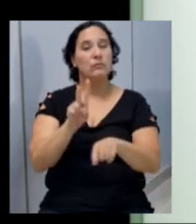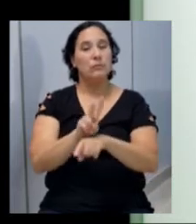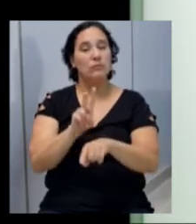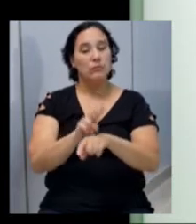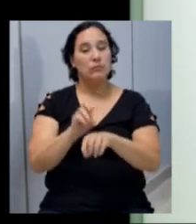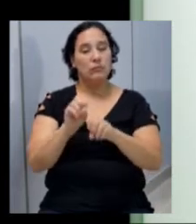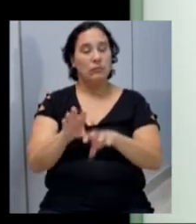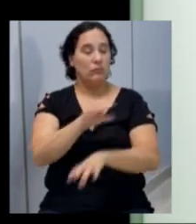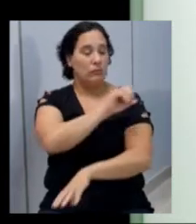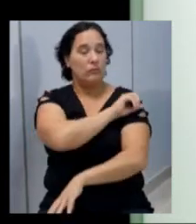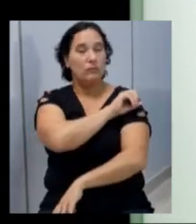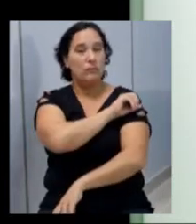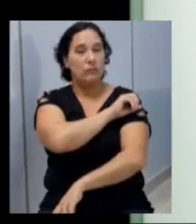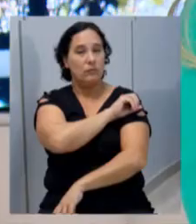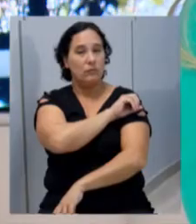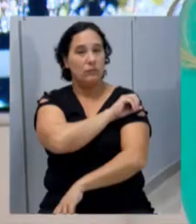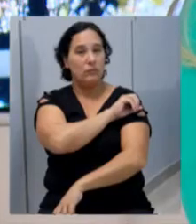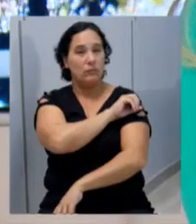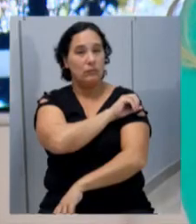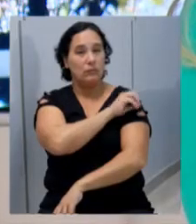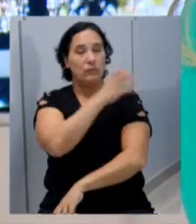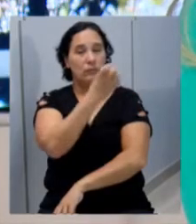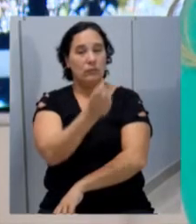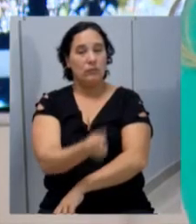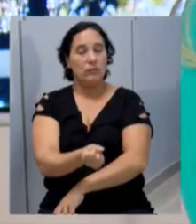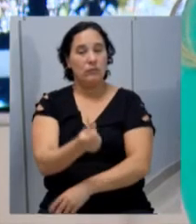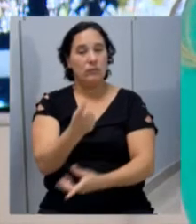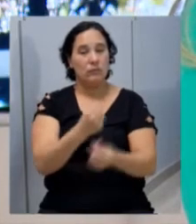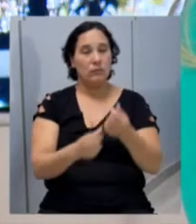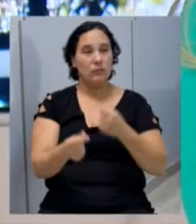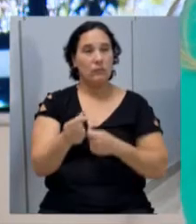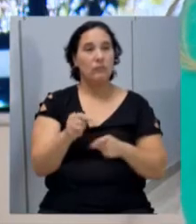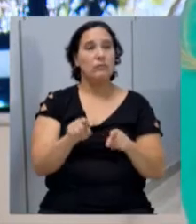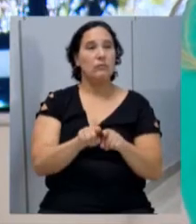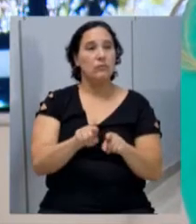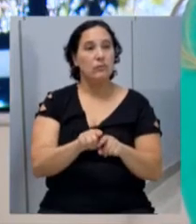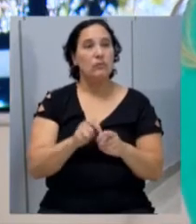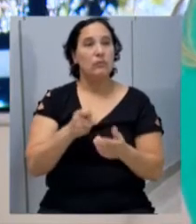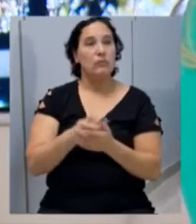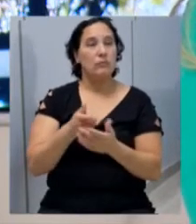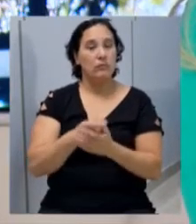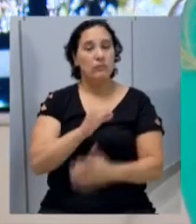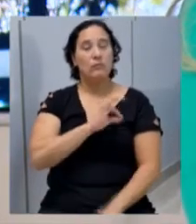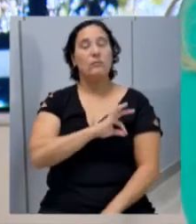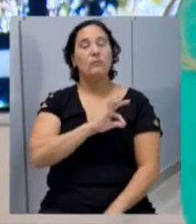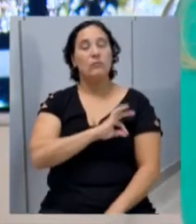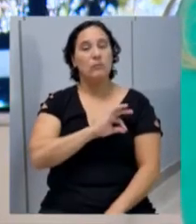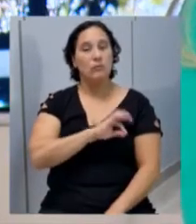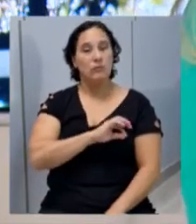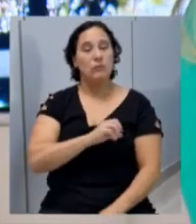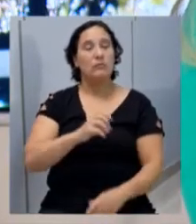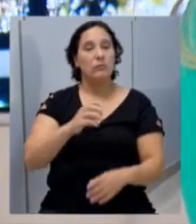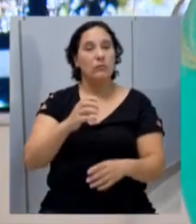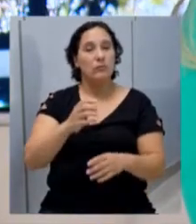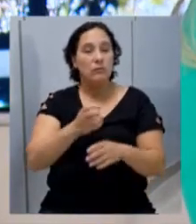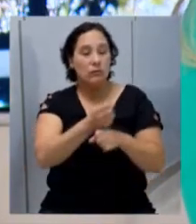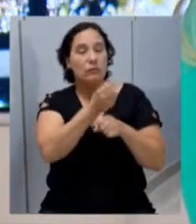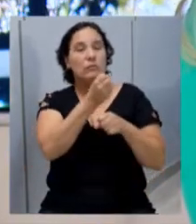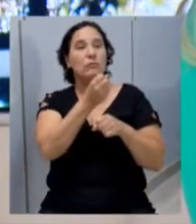educação infantil onde comporta toda a despesa, inclusive o pagamento dos salários, dos encargos,